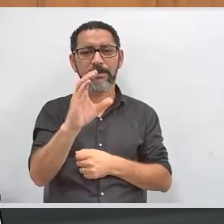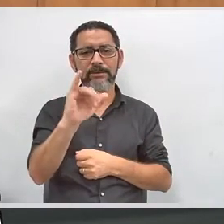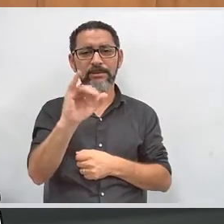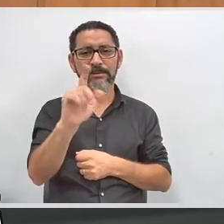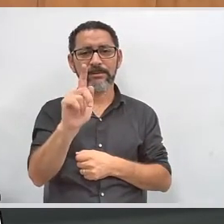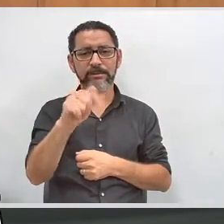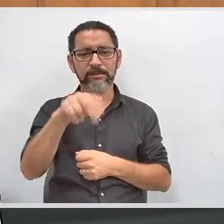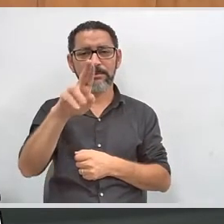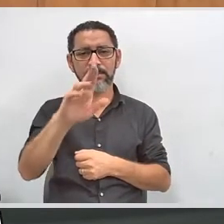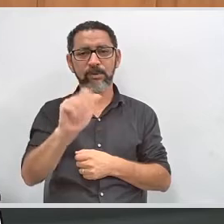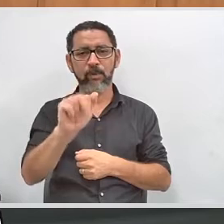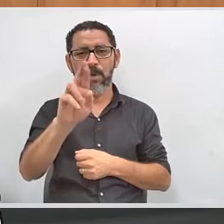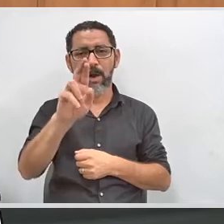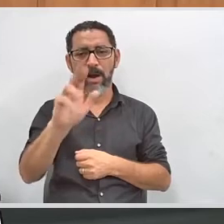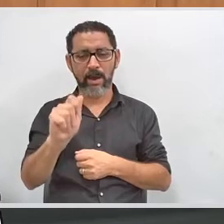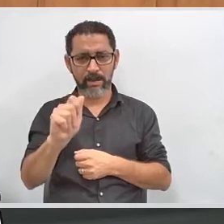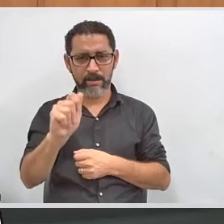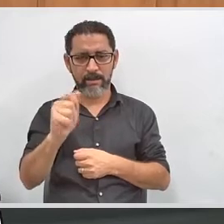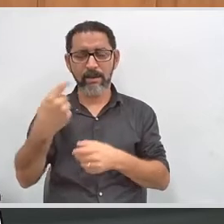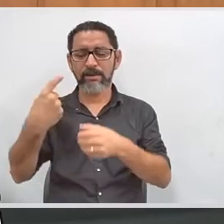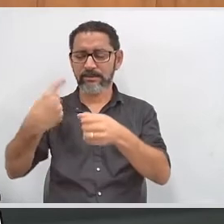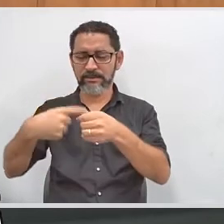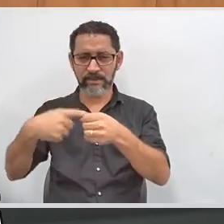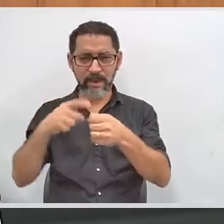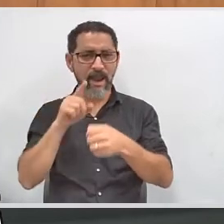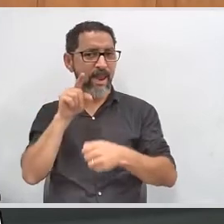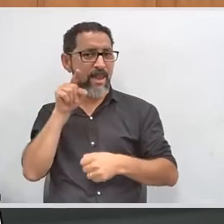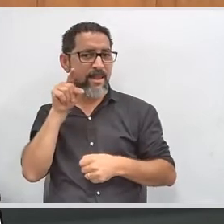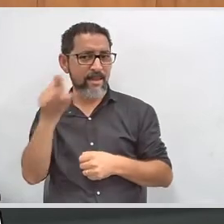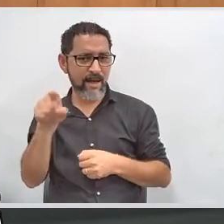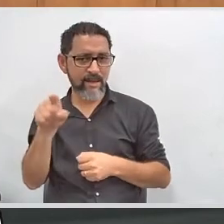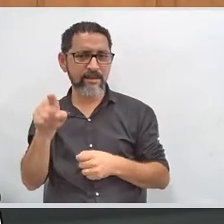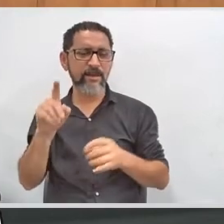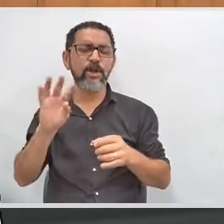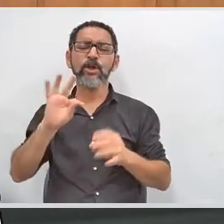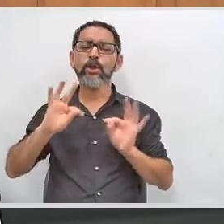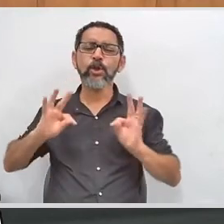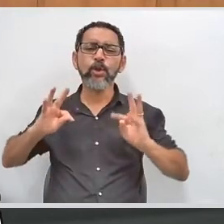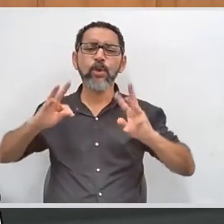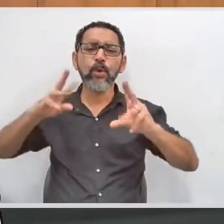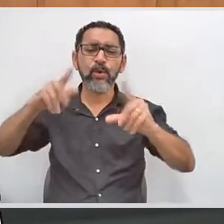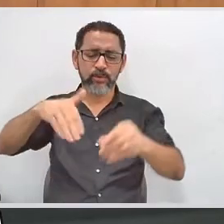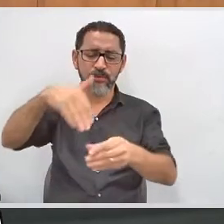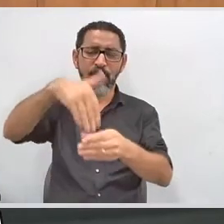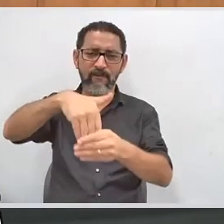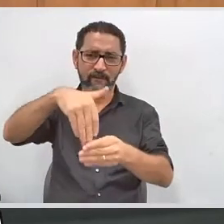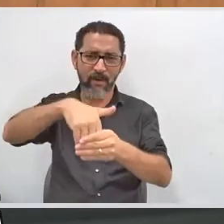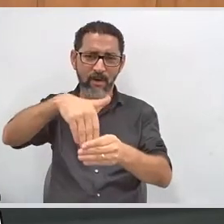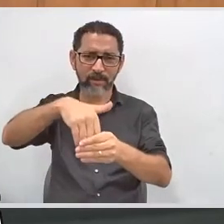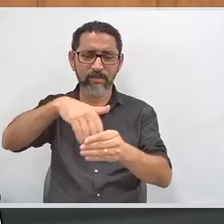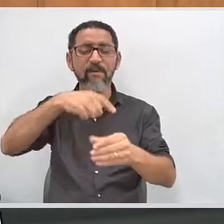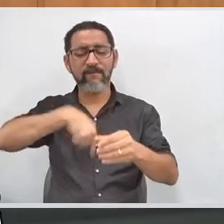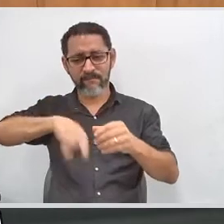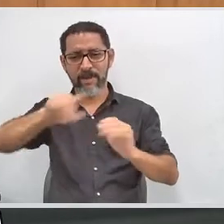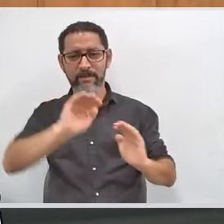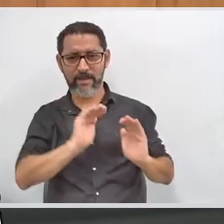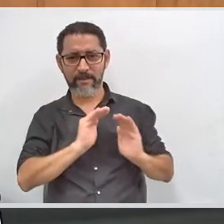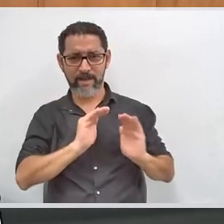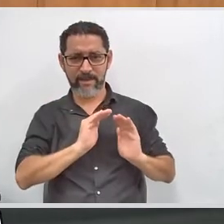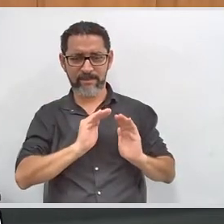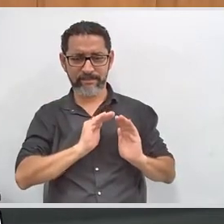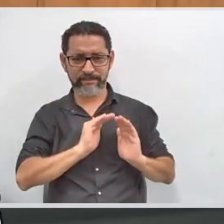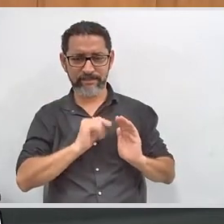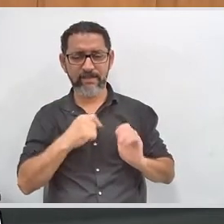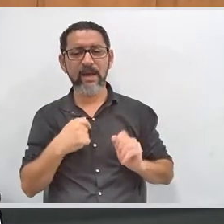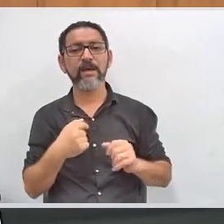ela é uma sessão especial. Na APAI, todos os votos das pessoas com deficiência, idosos, lá ficou programado para atender